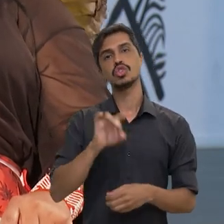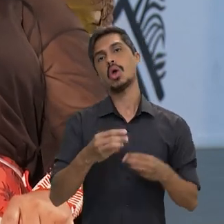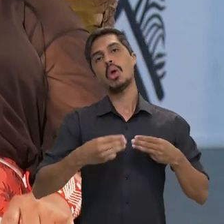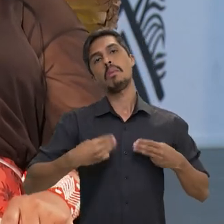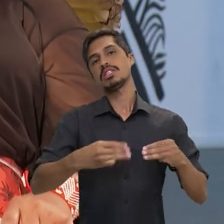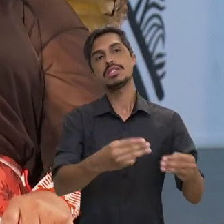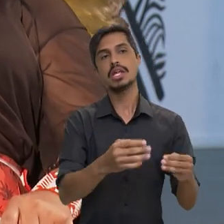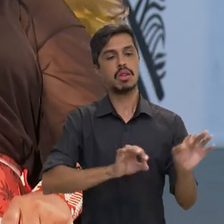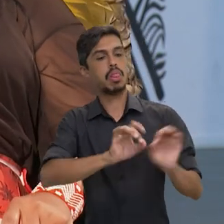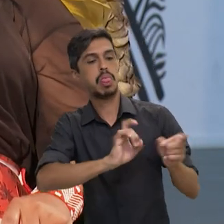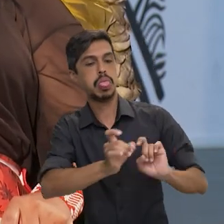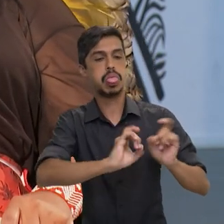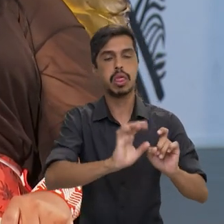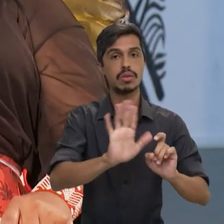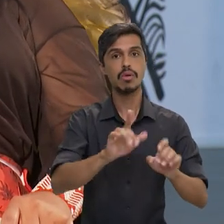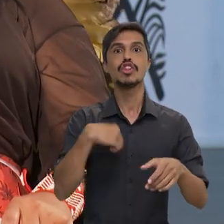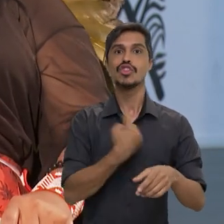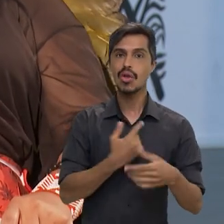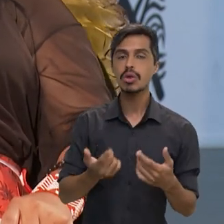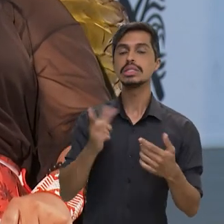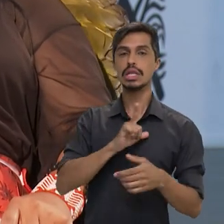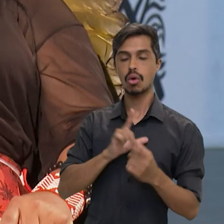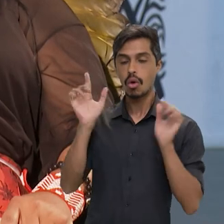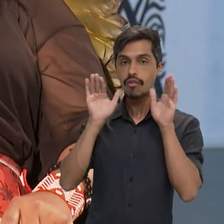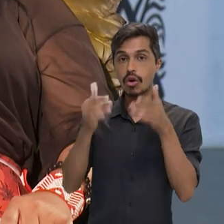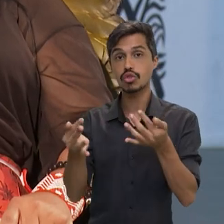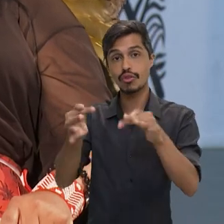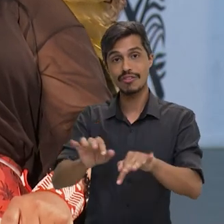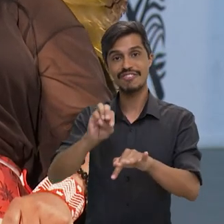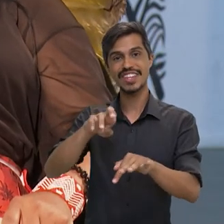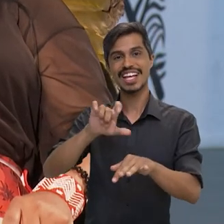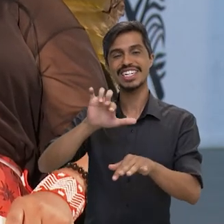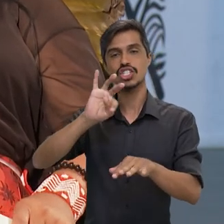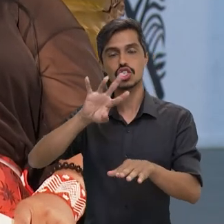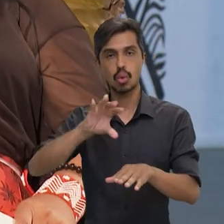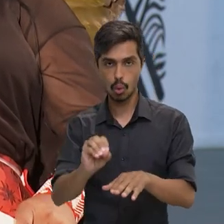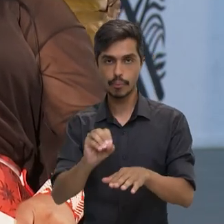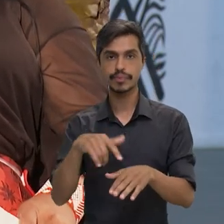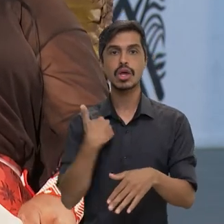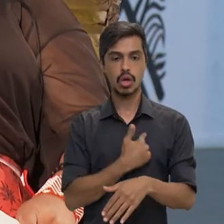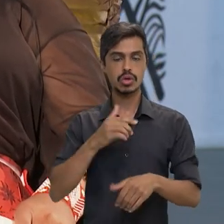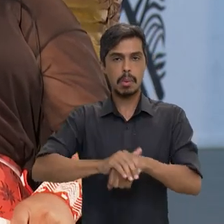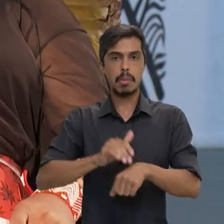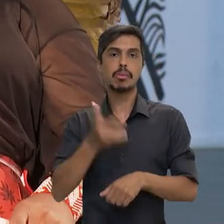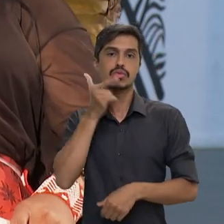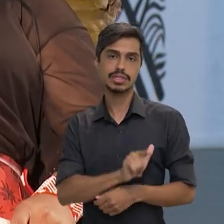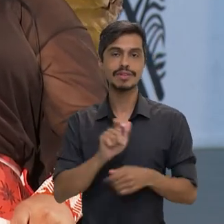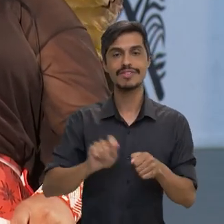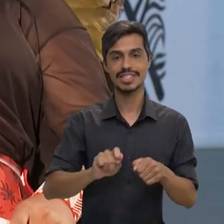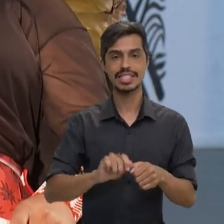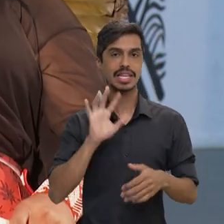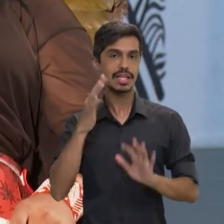ministério só articulador para ser também um ministério finalístico, né? Que pode executar suas ações próprias. Estamos trabalhando agora